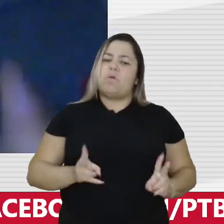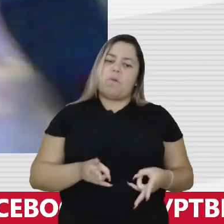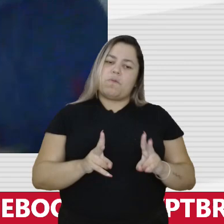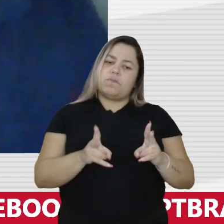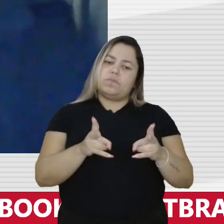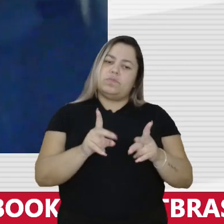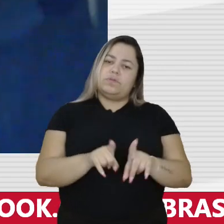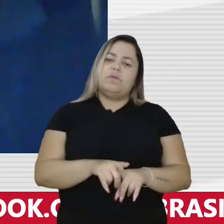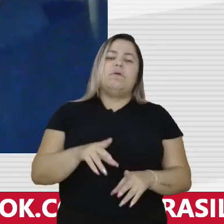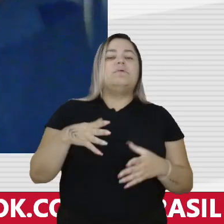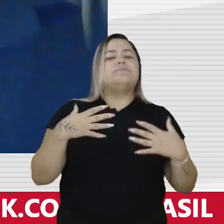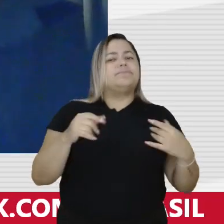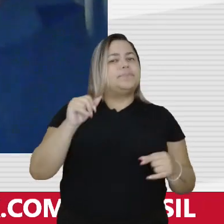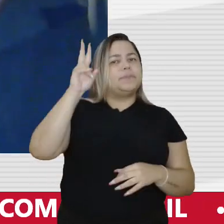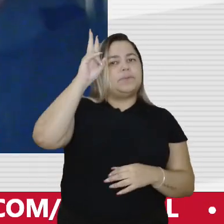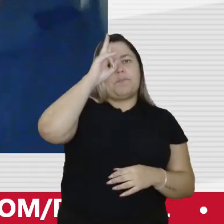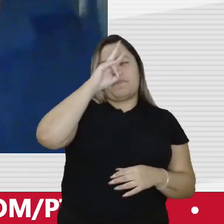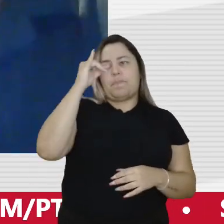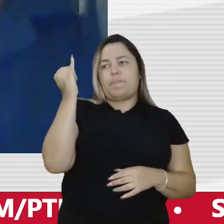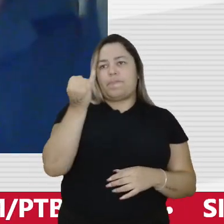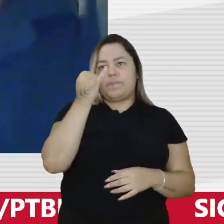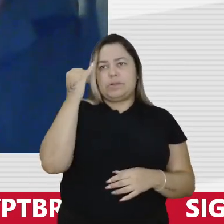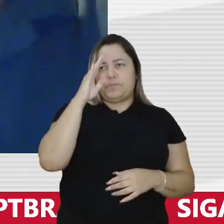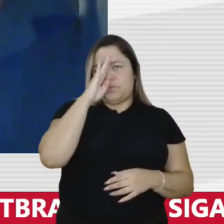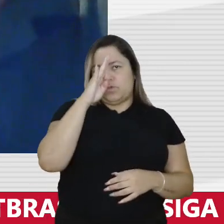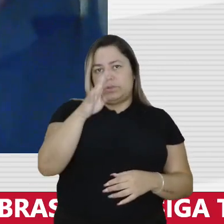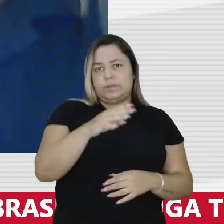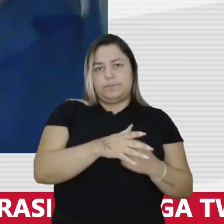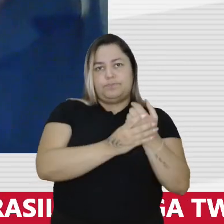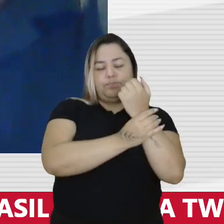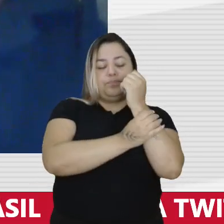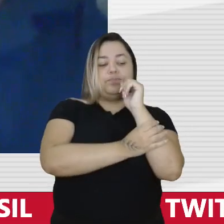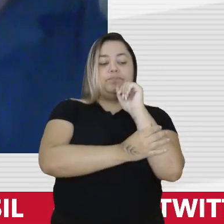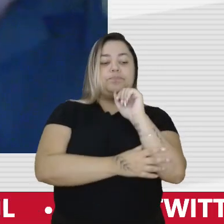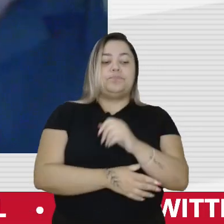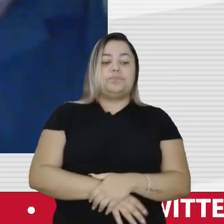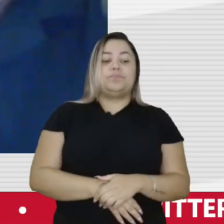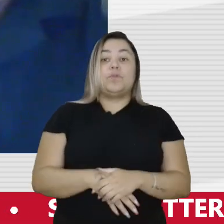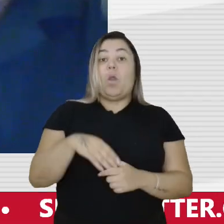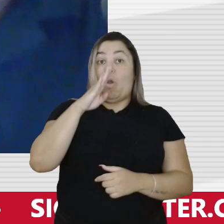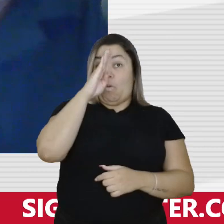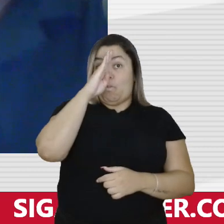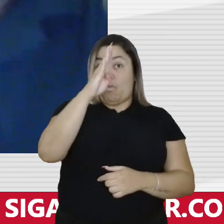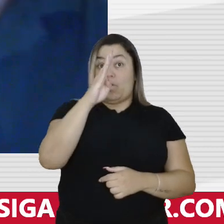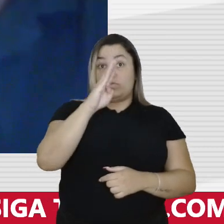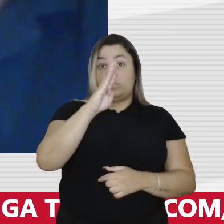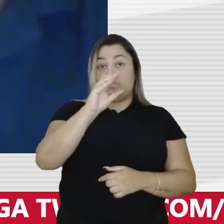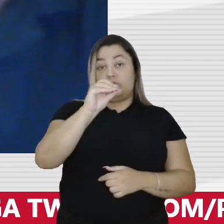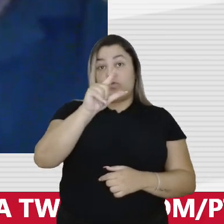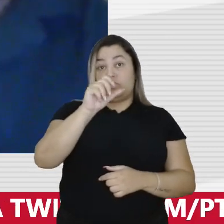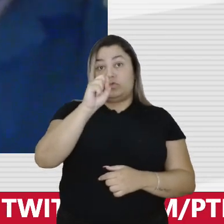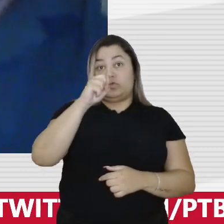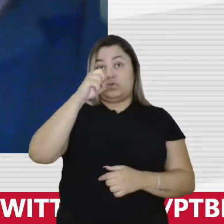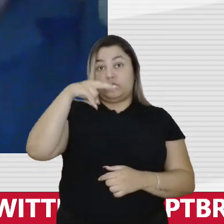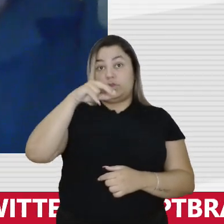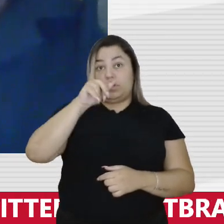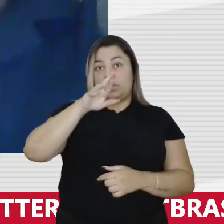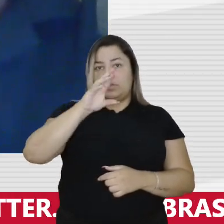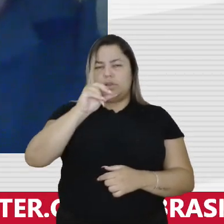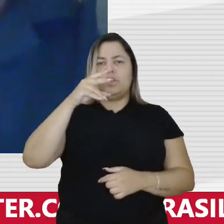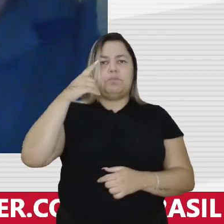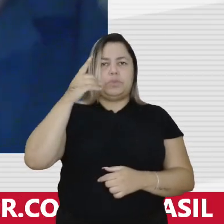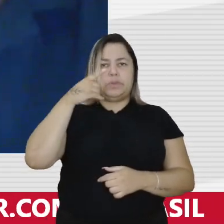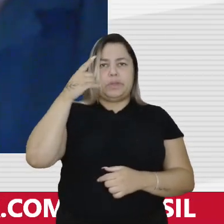Vamos lembrar algo fundamental. o Bolsonaro quando era deputado federal